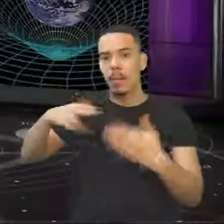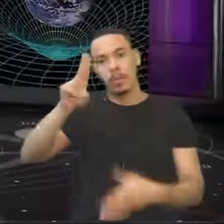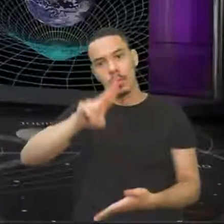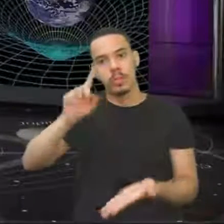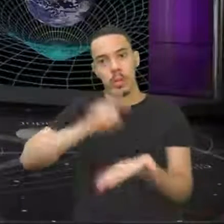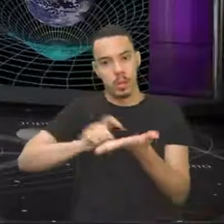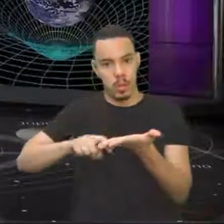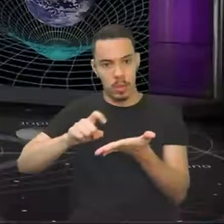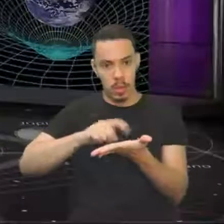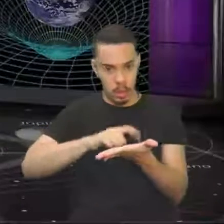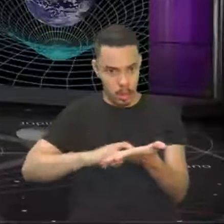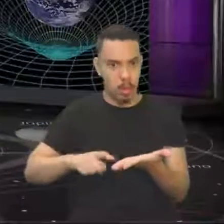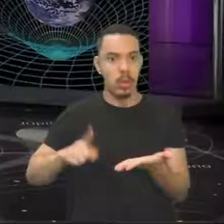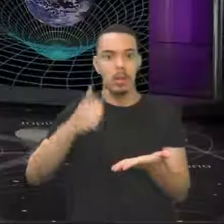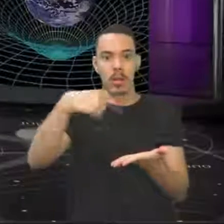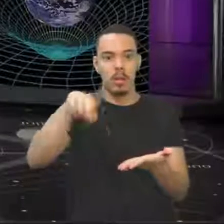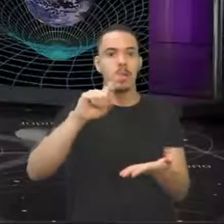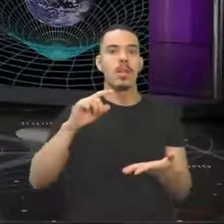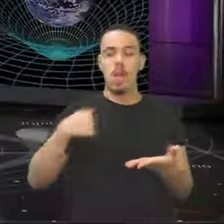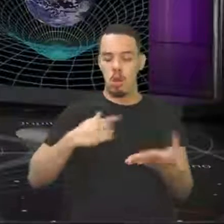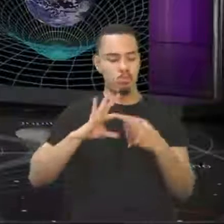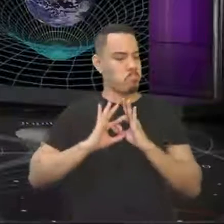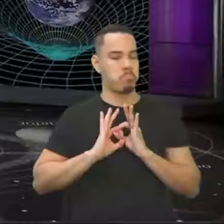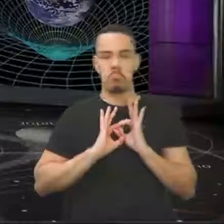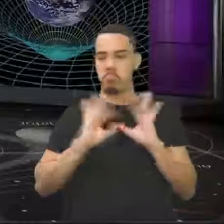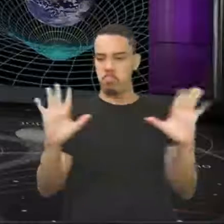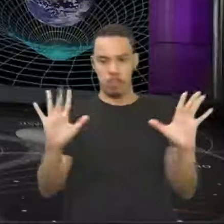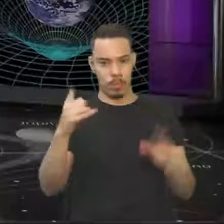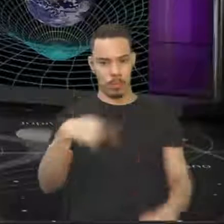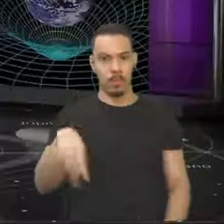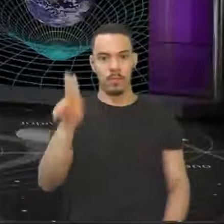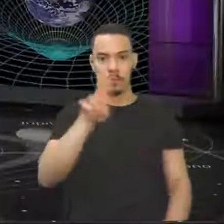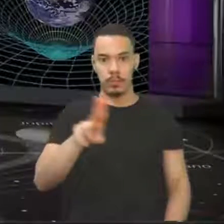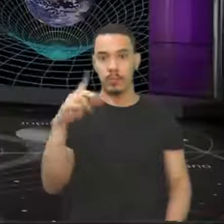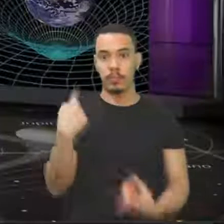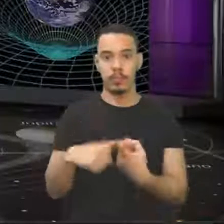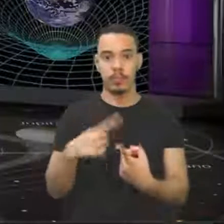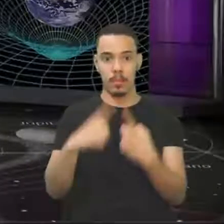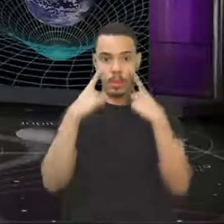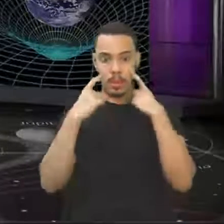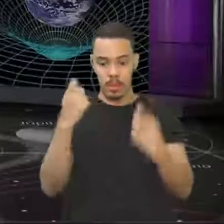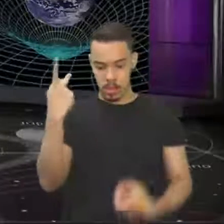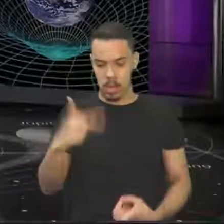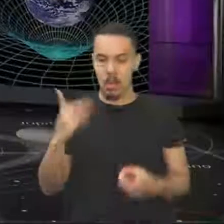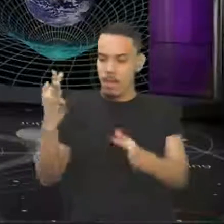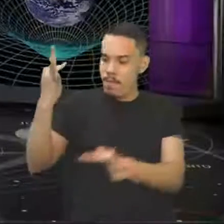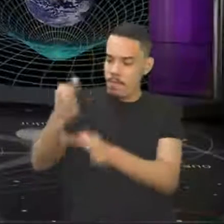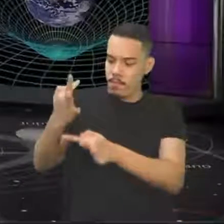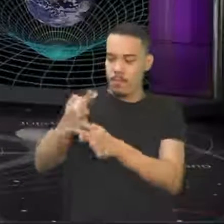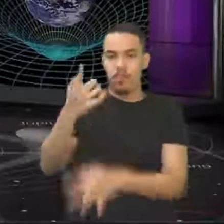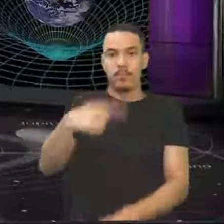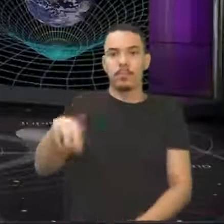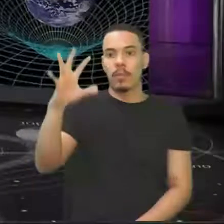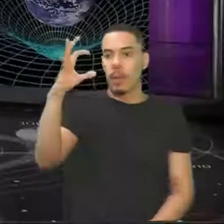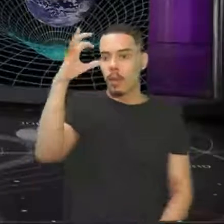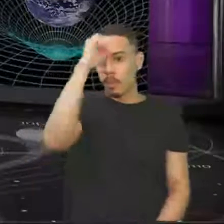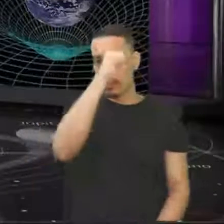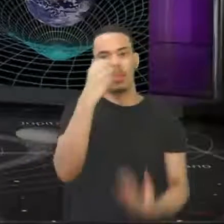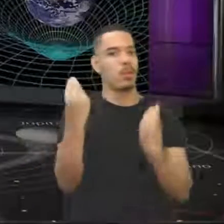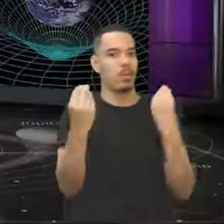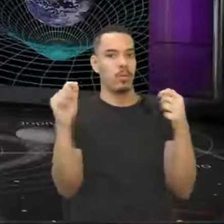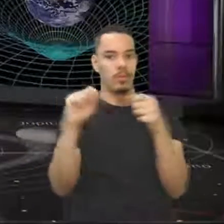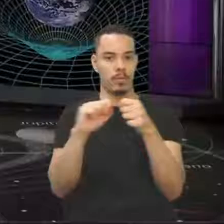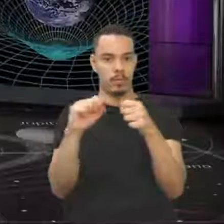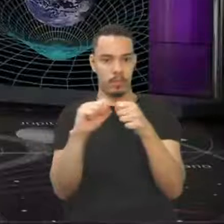isso, tá? E tem esse caráter de deixar. Porque o nosso interesse aqui em física é que você aprenda como fazer.